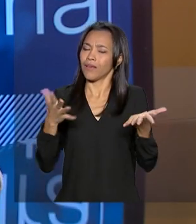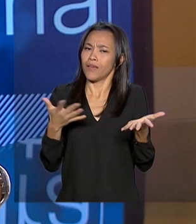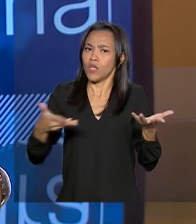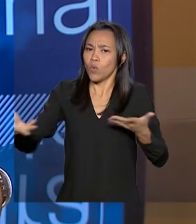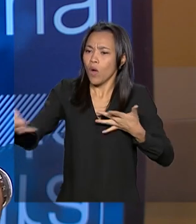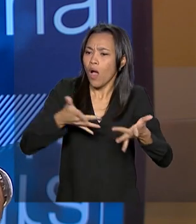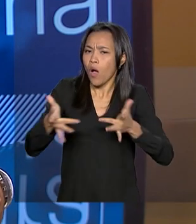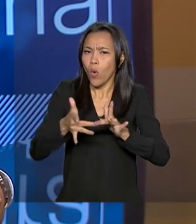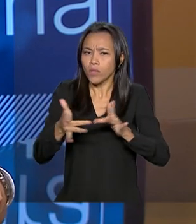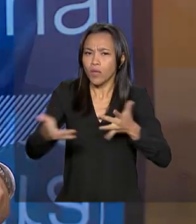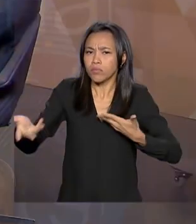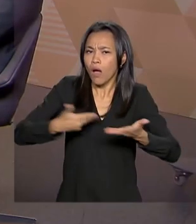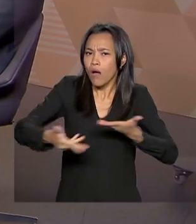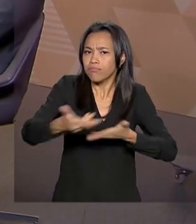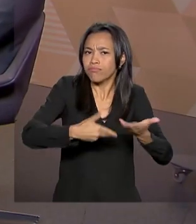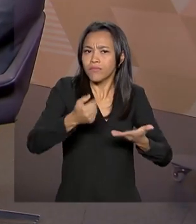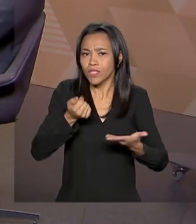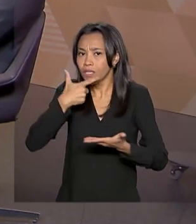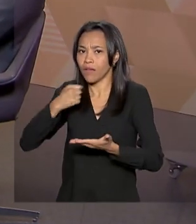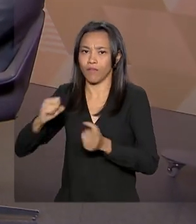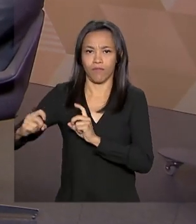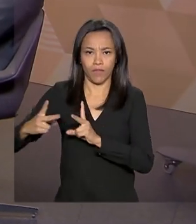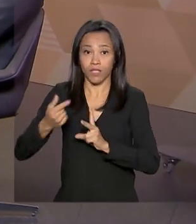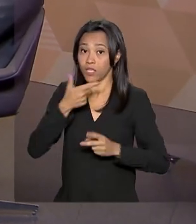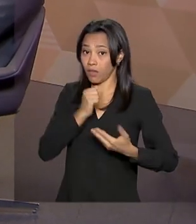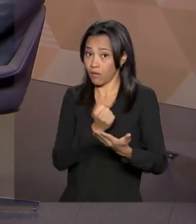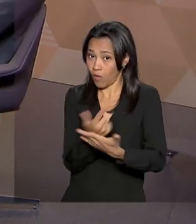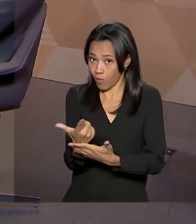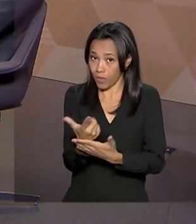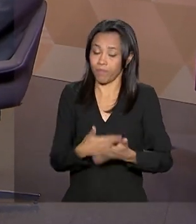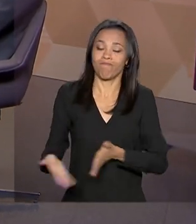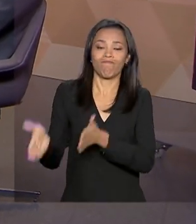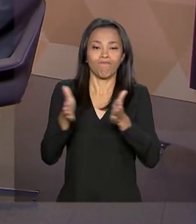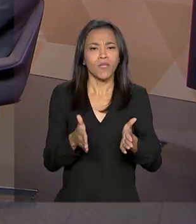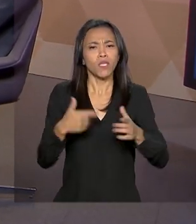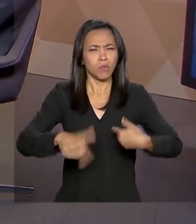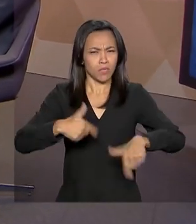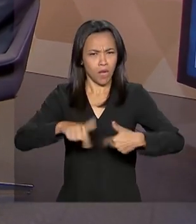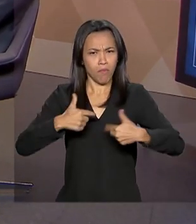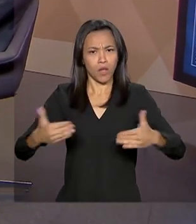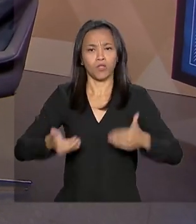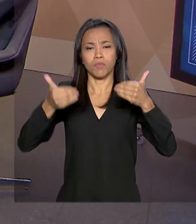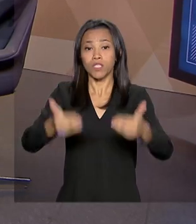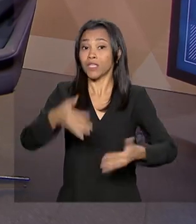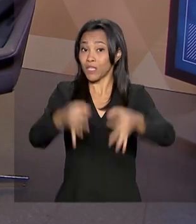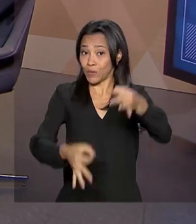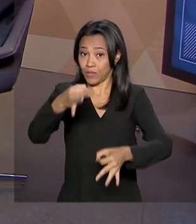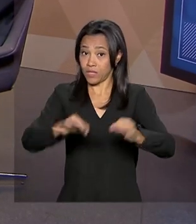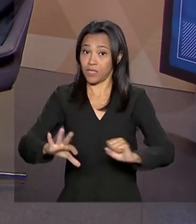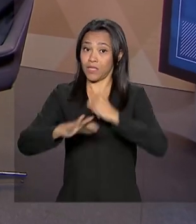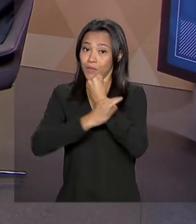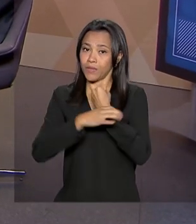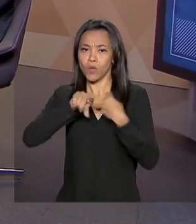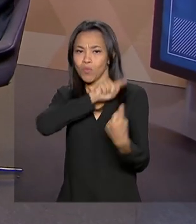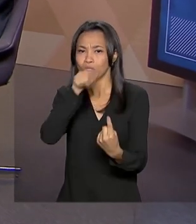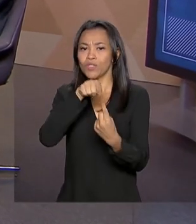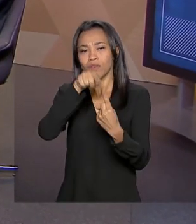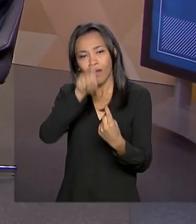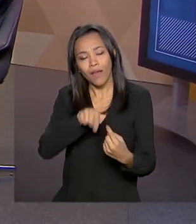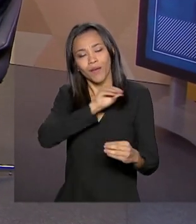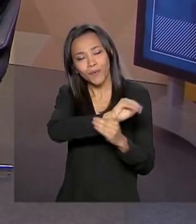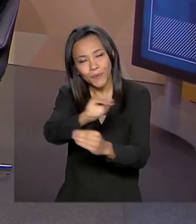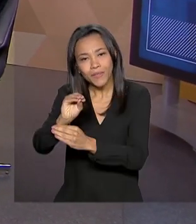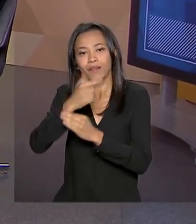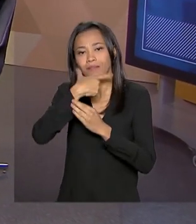das relações de consumo. E uma das atribuições do Ministério da Justiça e Segurança Pública é cuidar da defesa do